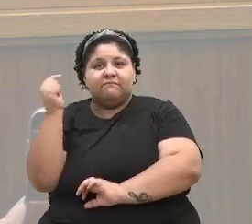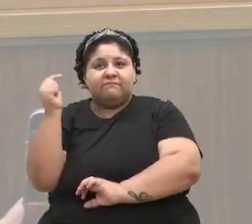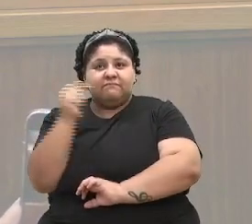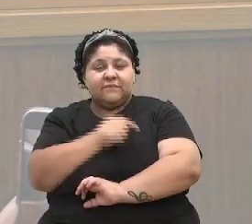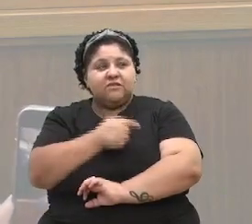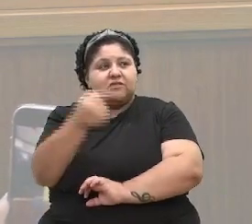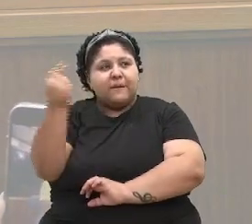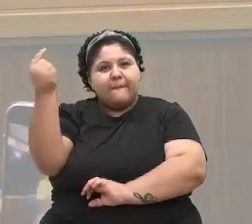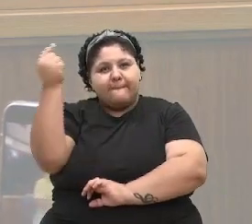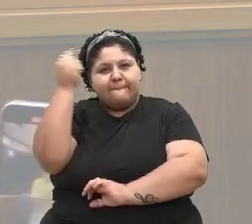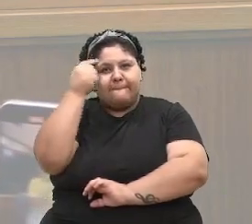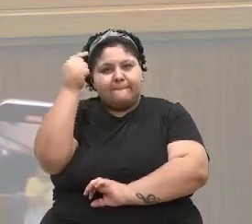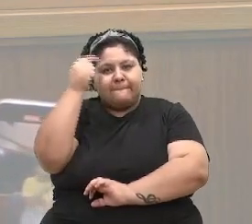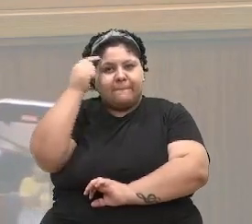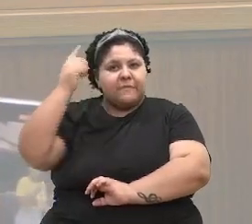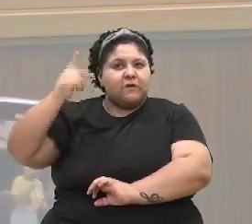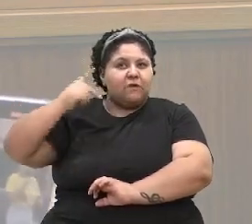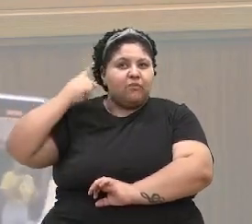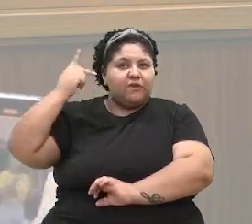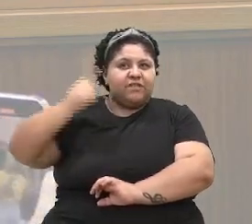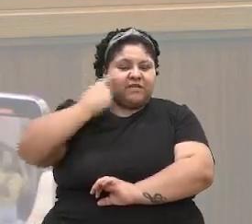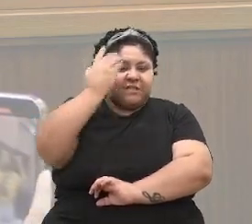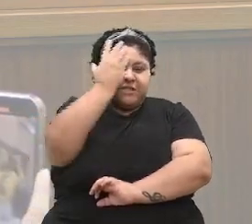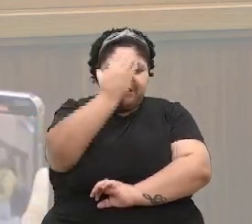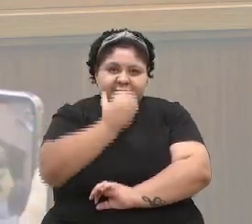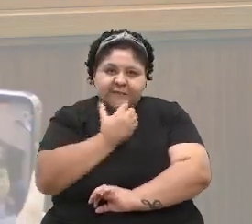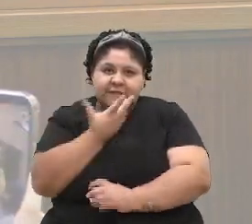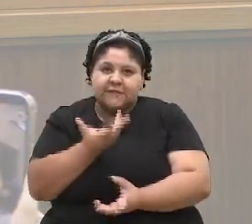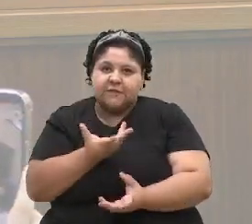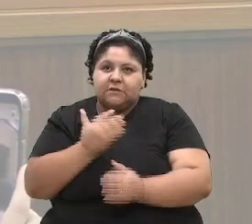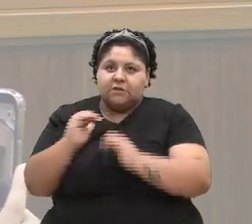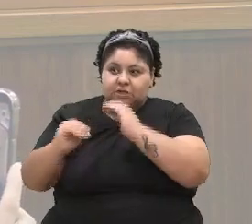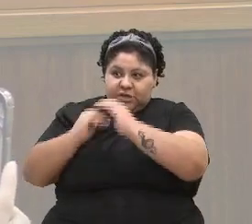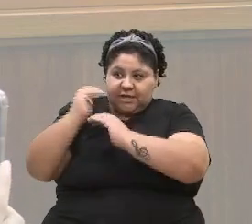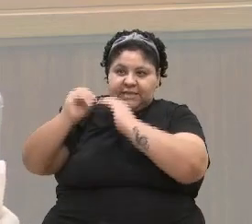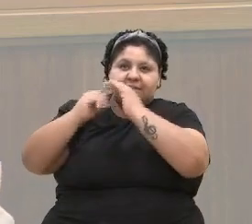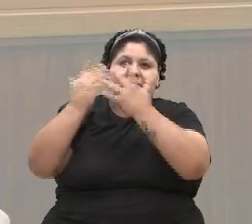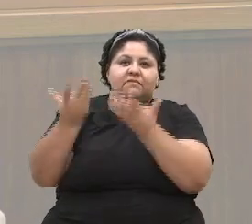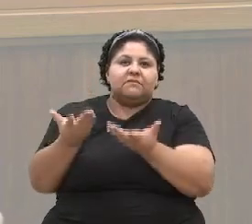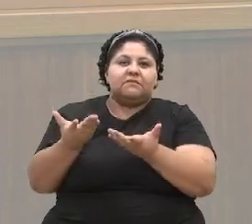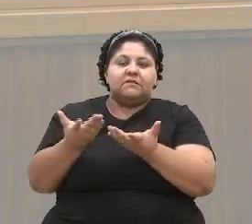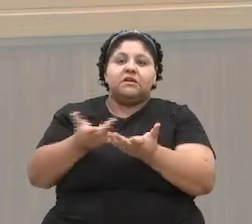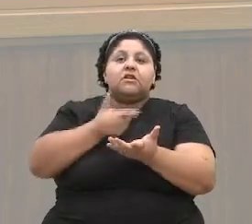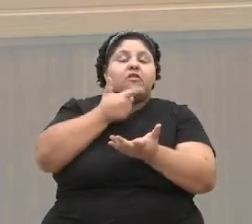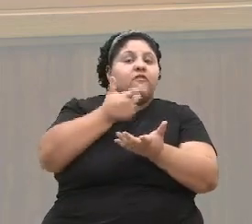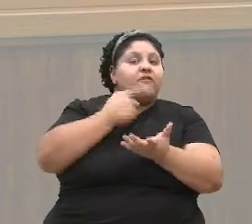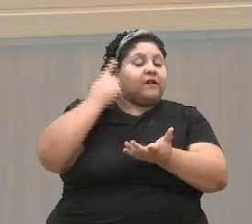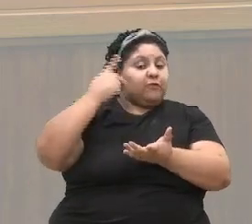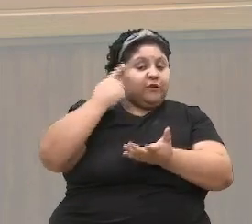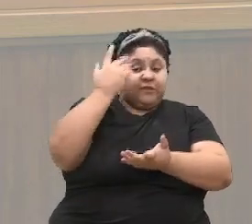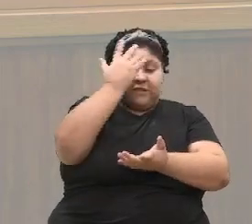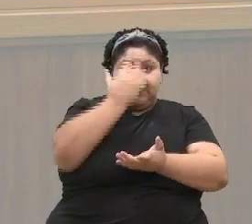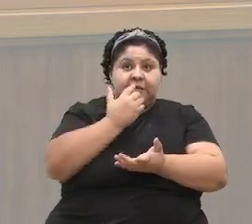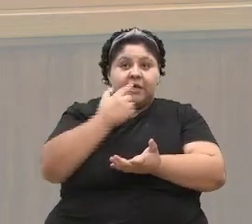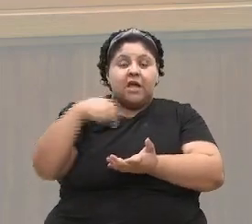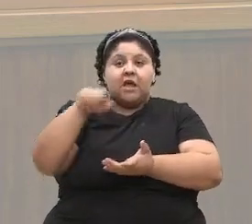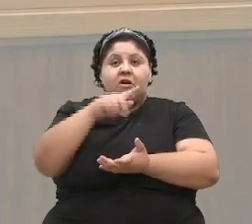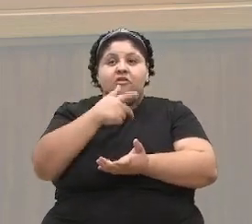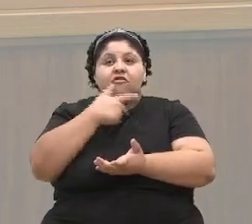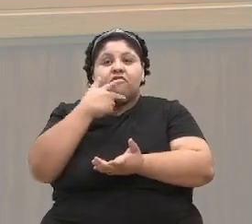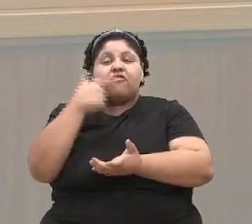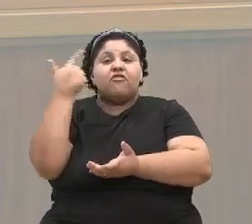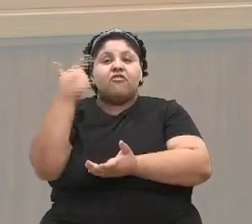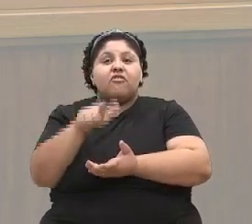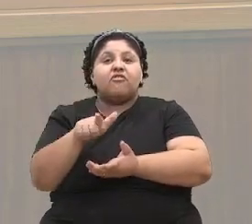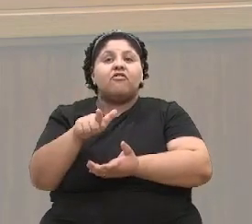pensar numa política séria, numa política de crescimento. E falando em política séria, eu trago aqui mais uma